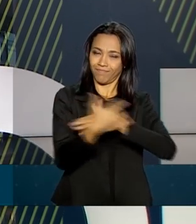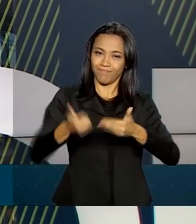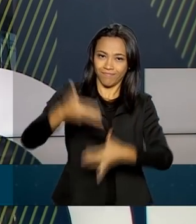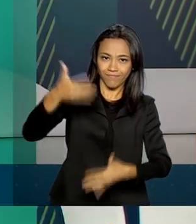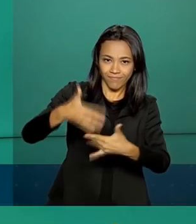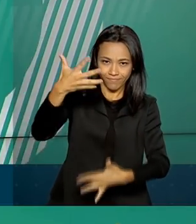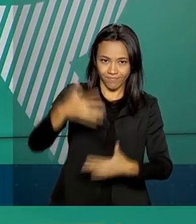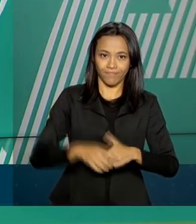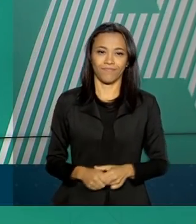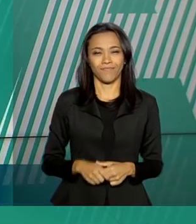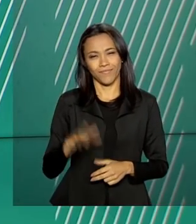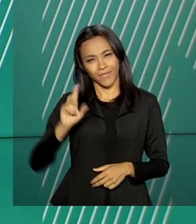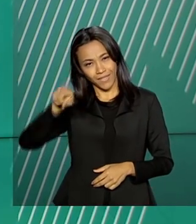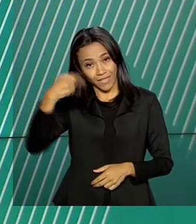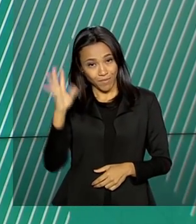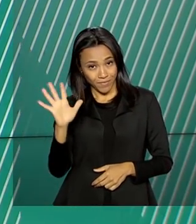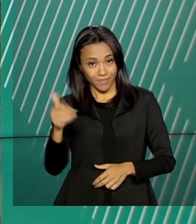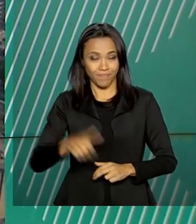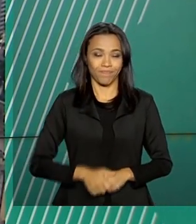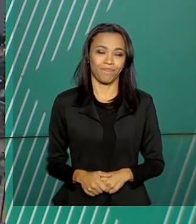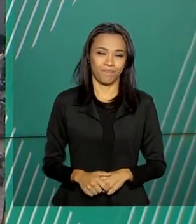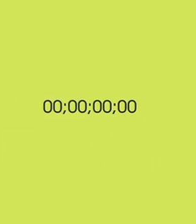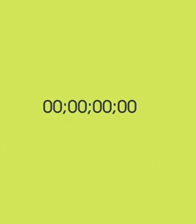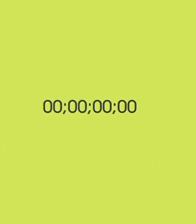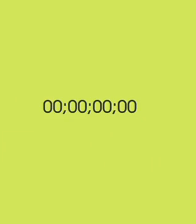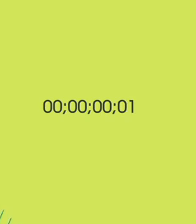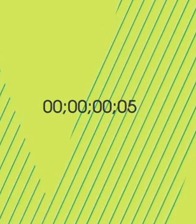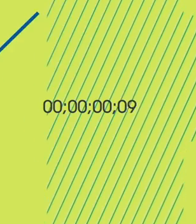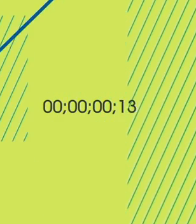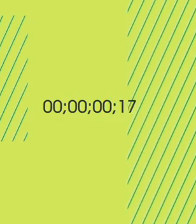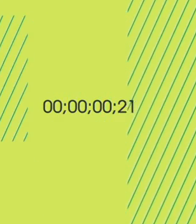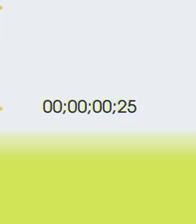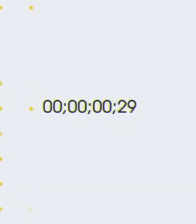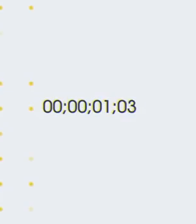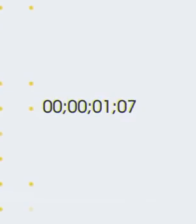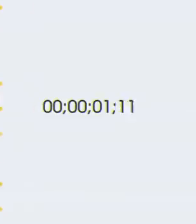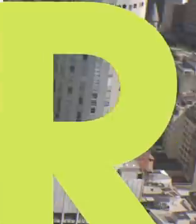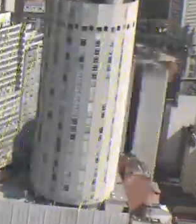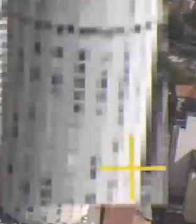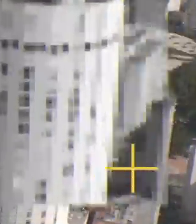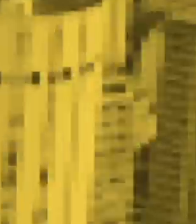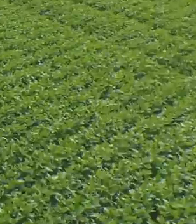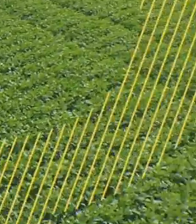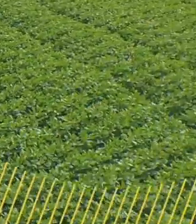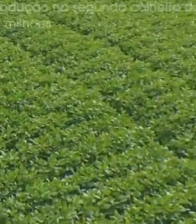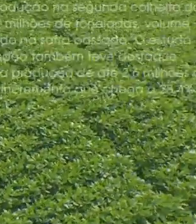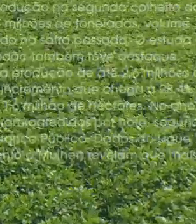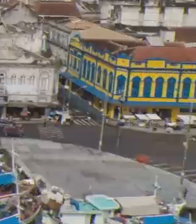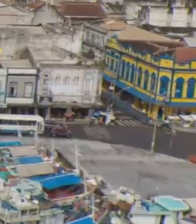redes sociais. Até a próxima edição. Acompanhe Acompanhe a